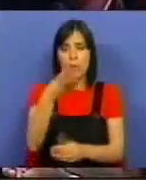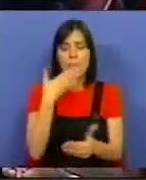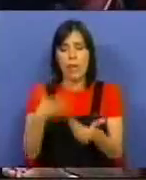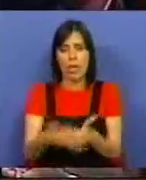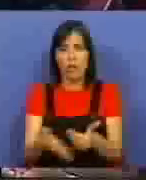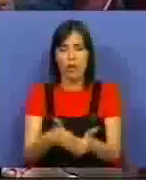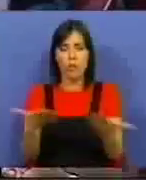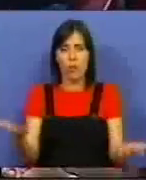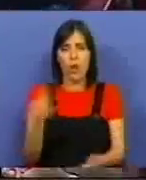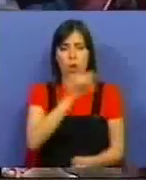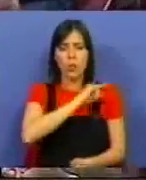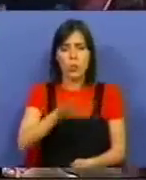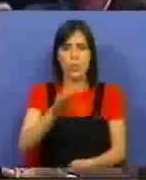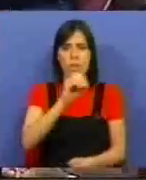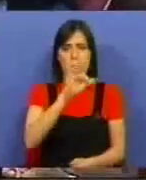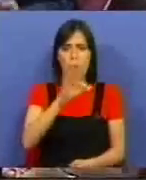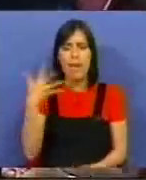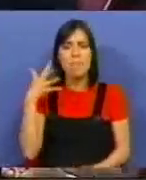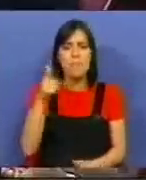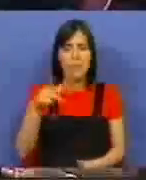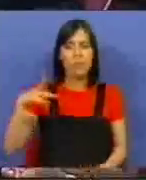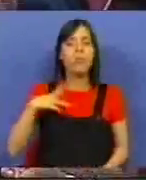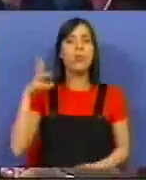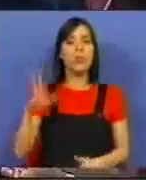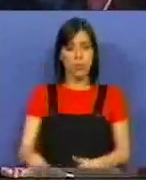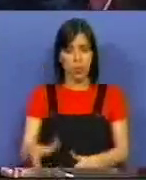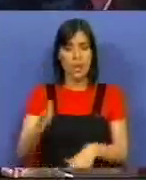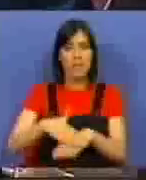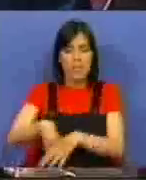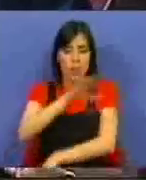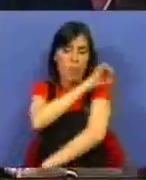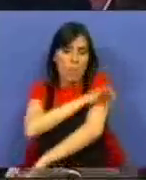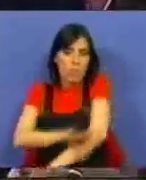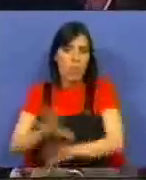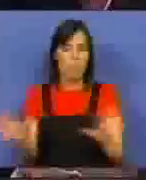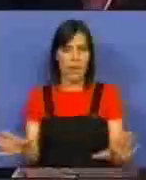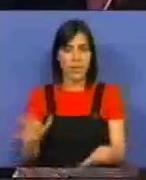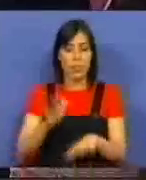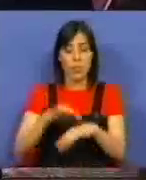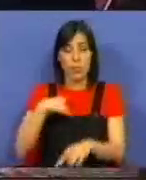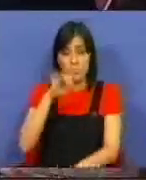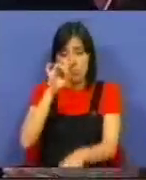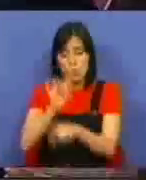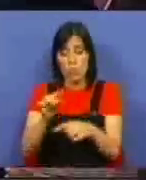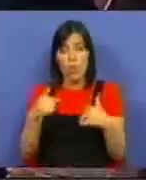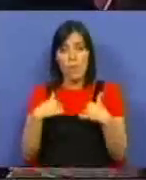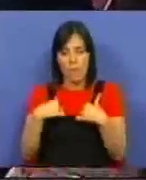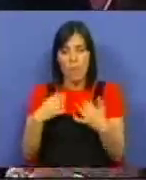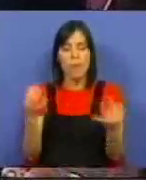idosos. Há 204 mil portugueses que saíram da pobreza porque nós, ao mesmo tempo que pusemos